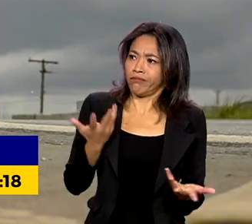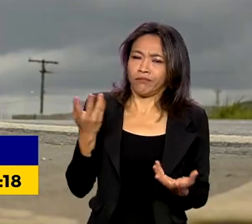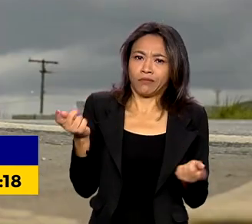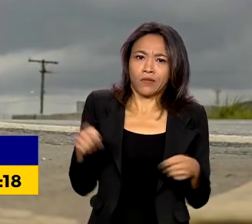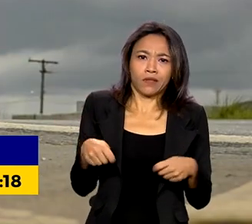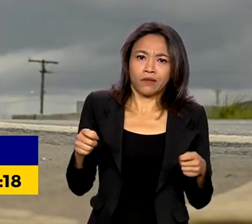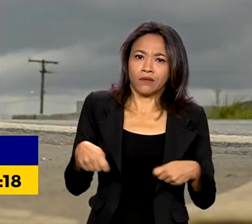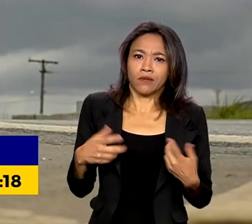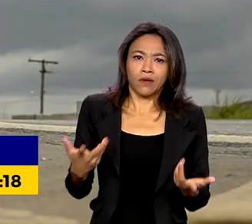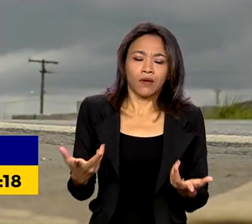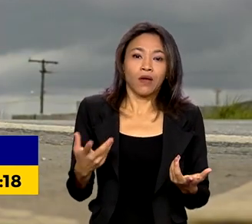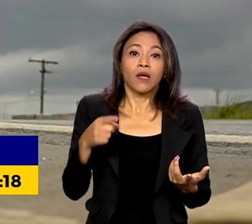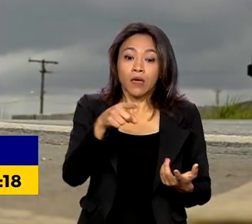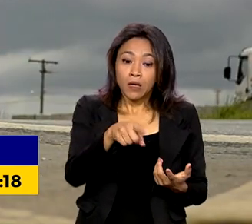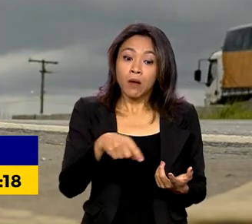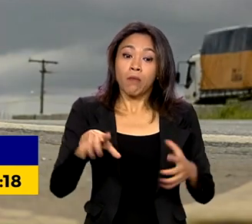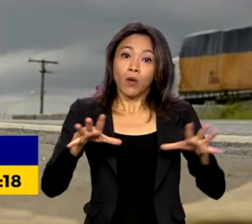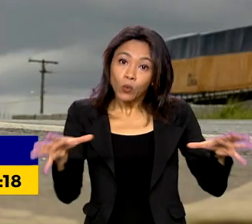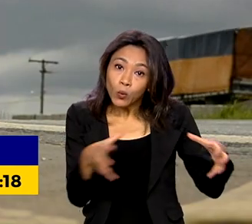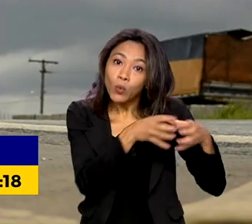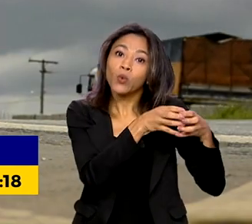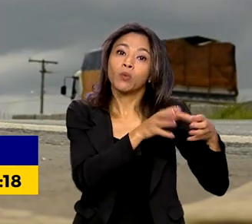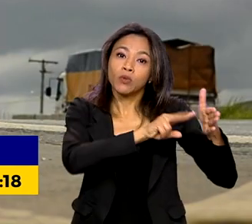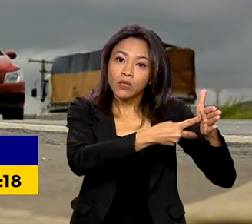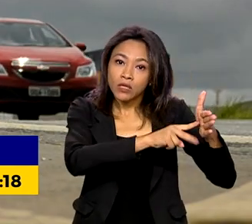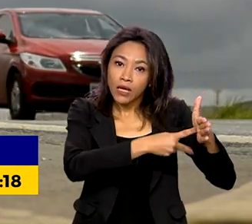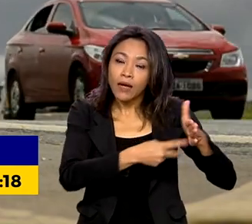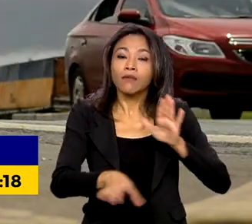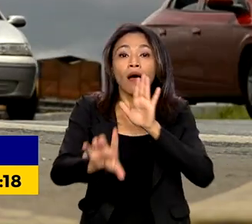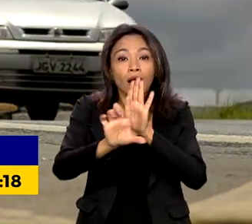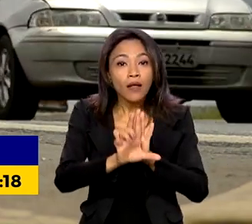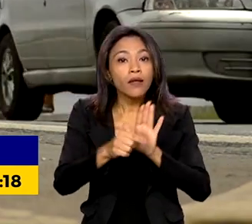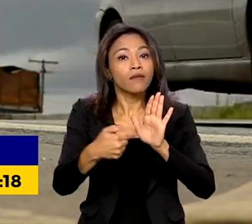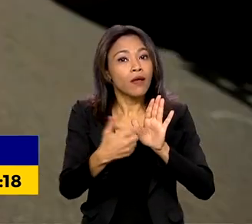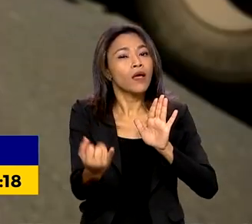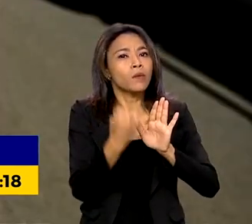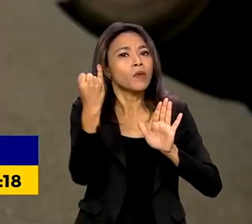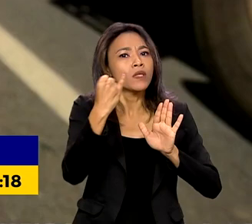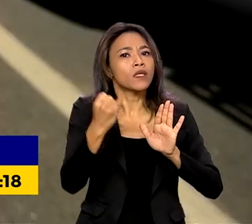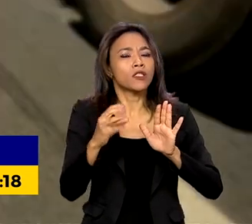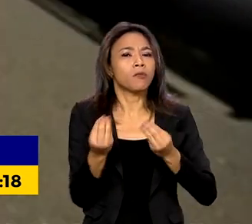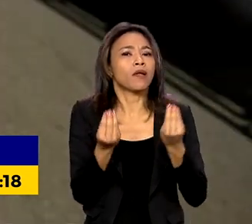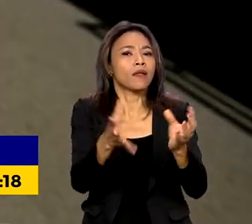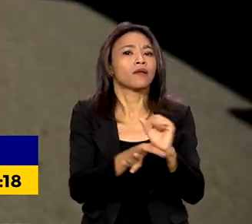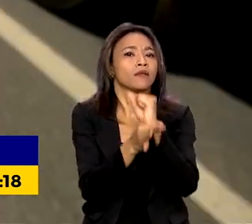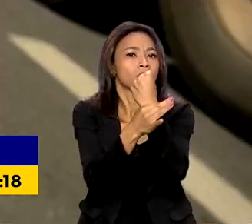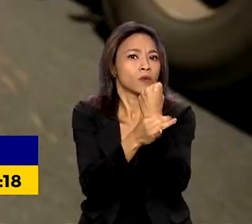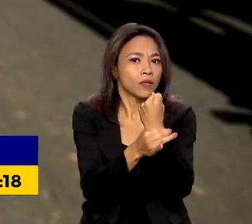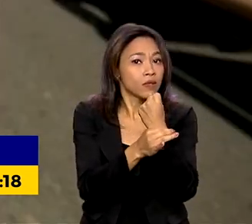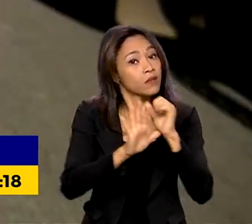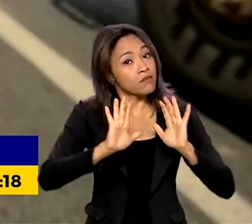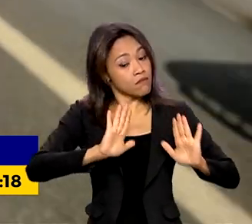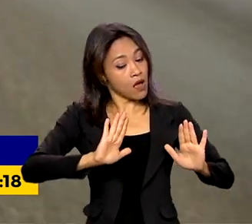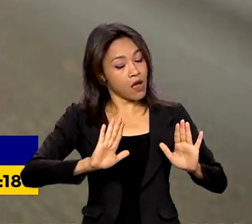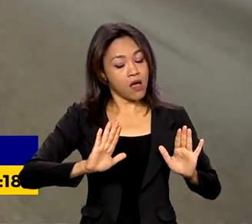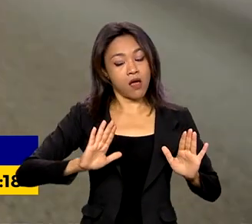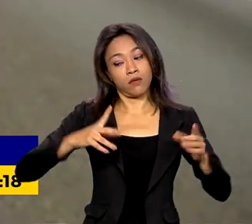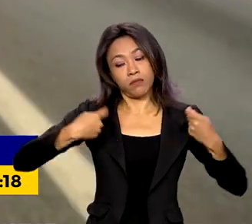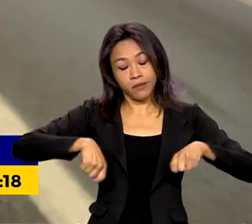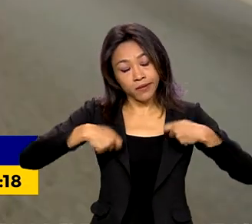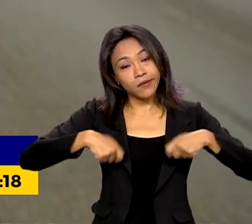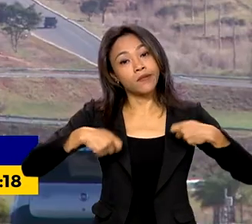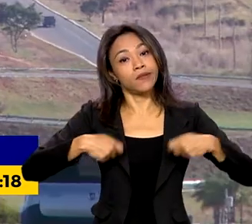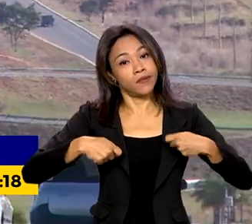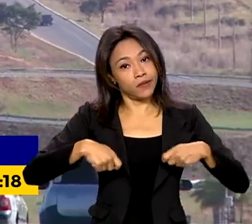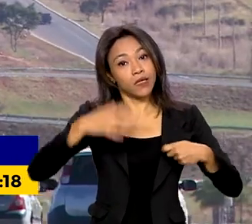Para o sindicato dos condutores, a lei é importante para garantir mais segurança. Mas é preciso que o motorista